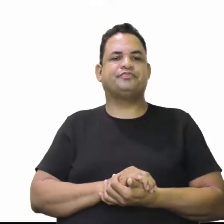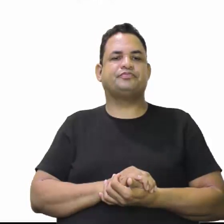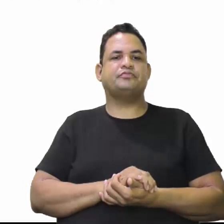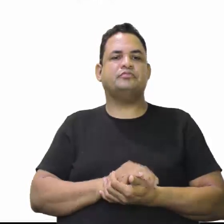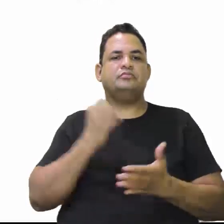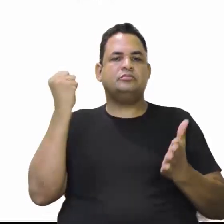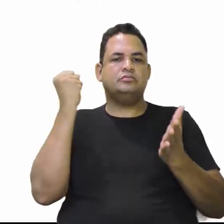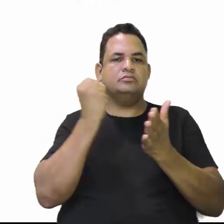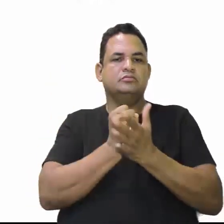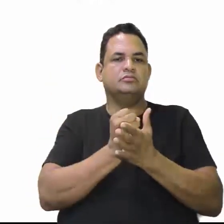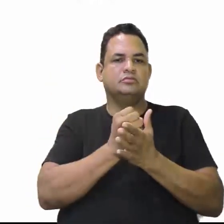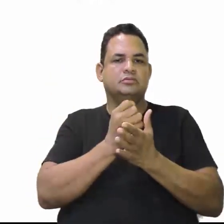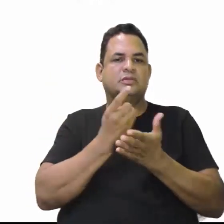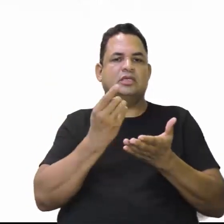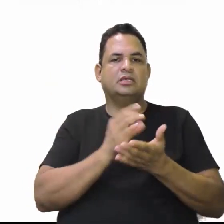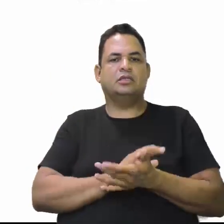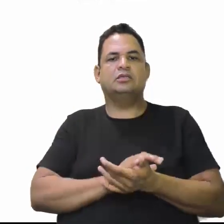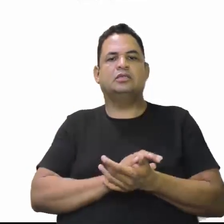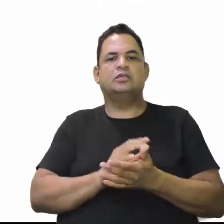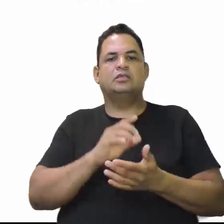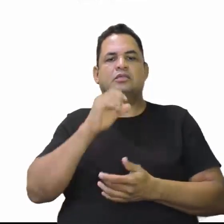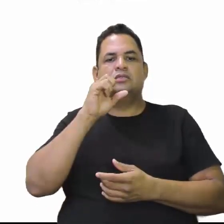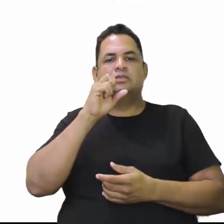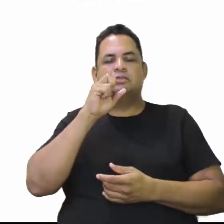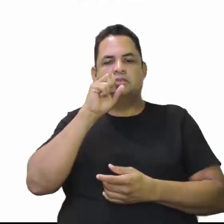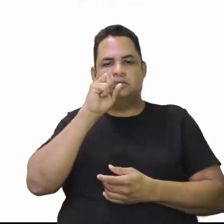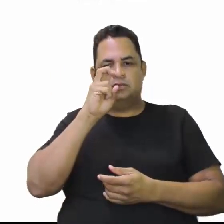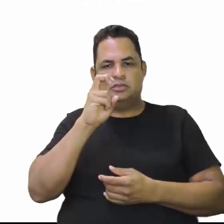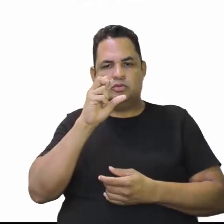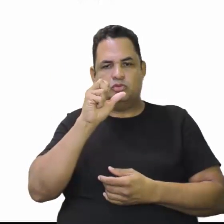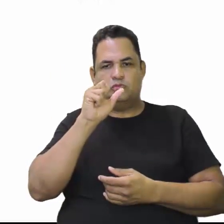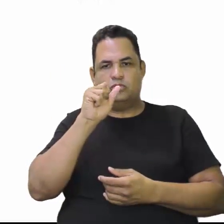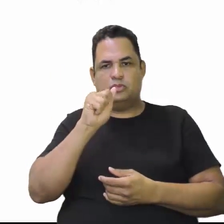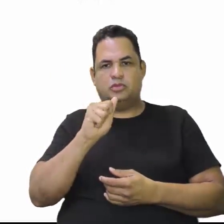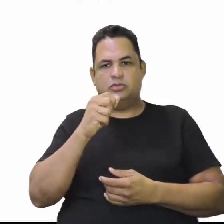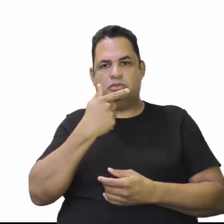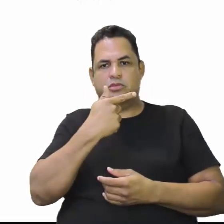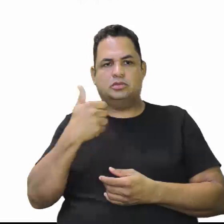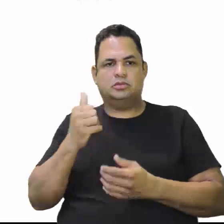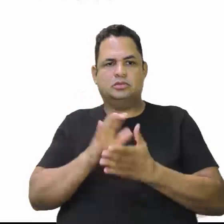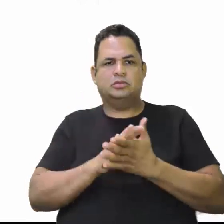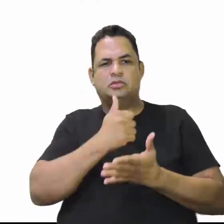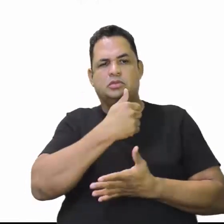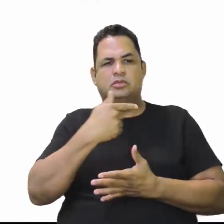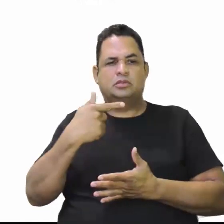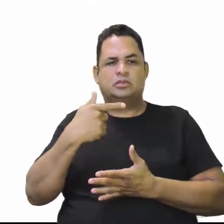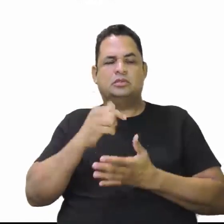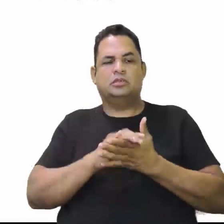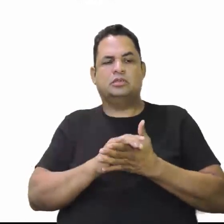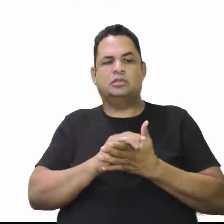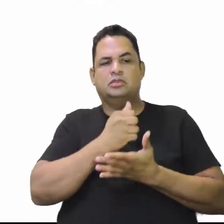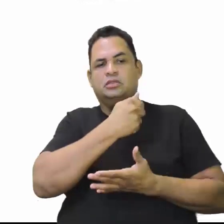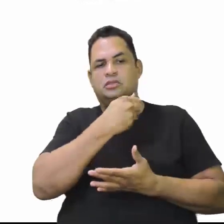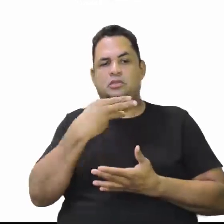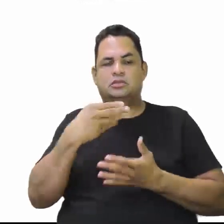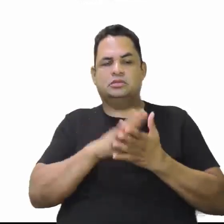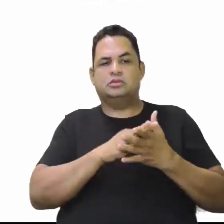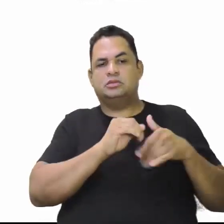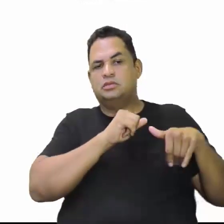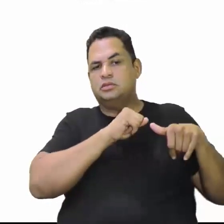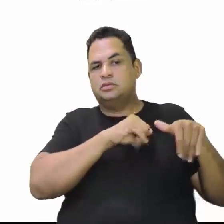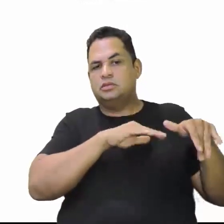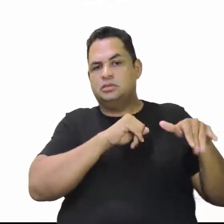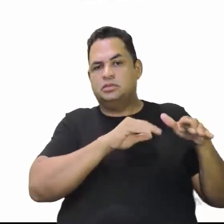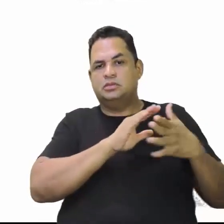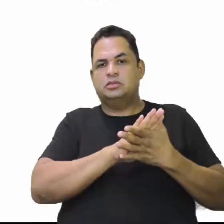Decreto-Lei 5.812, de 13 de setembro, é criado,